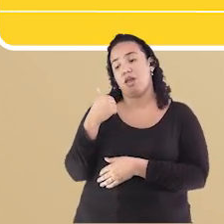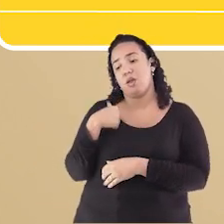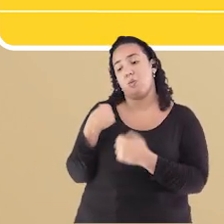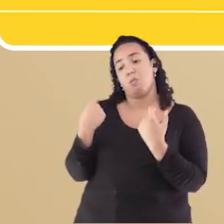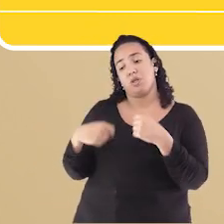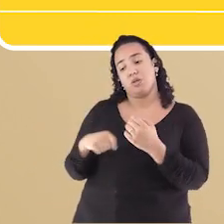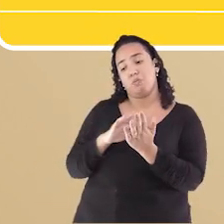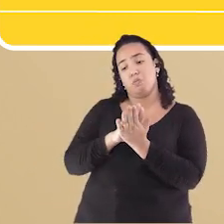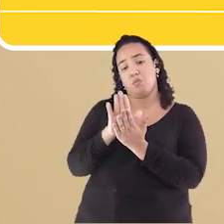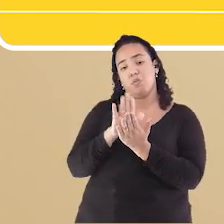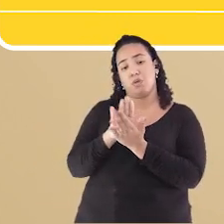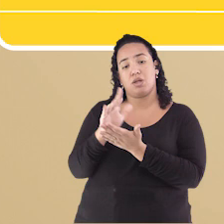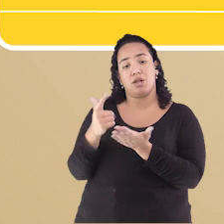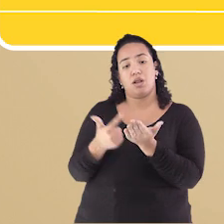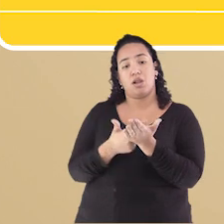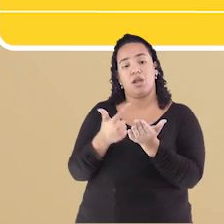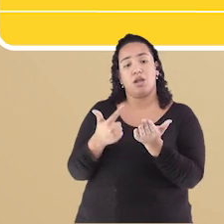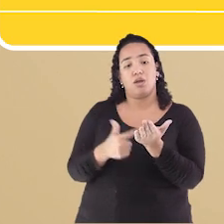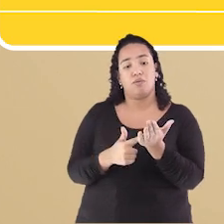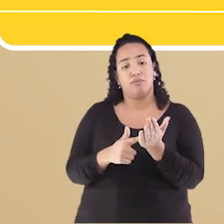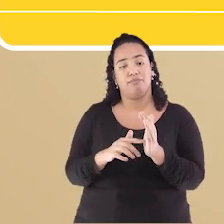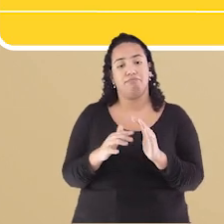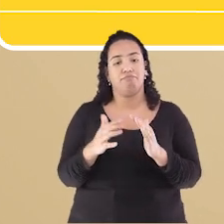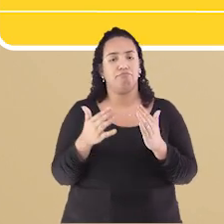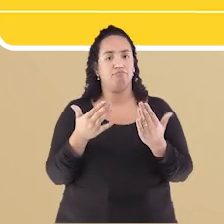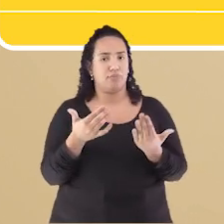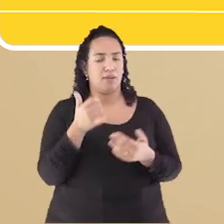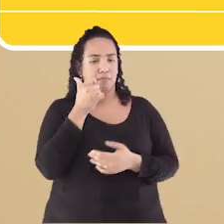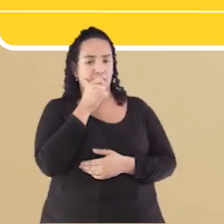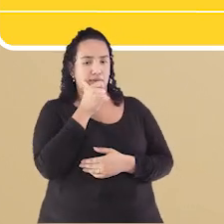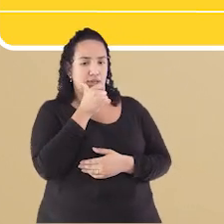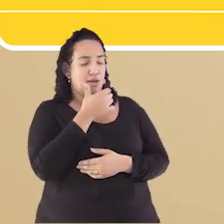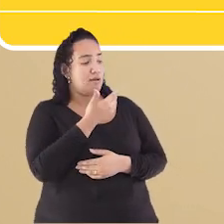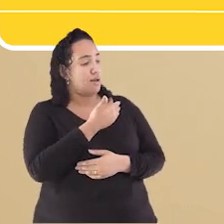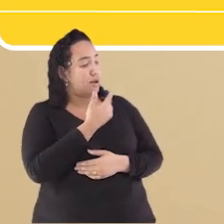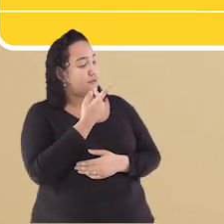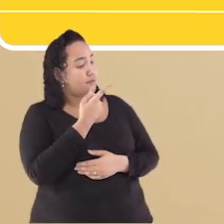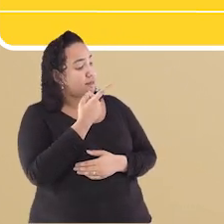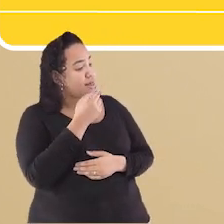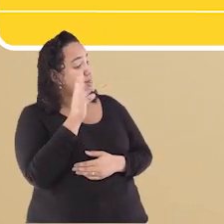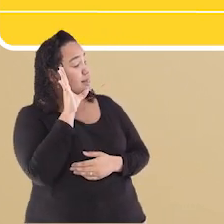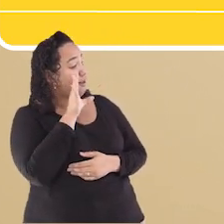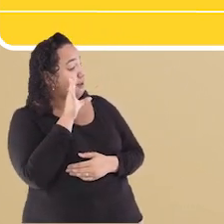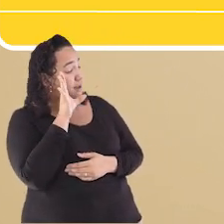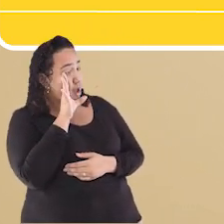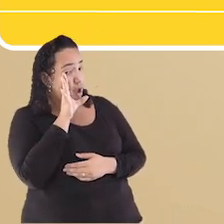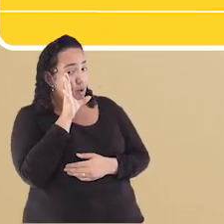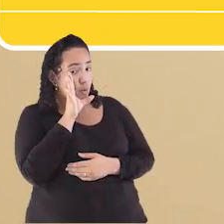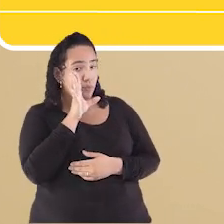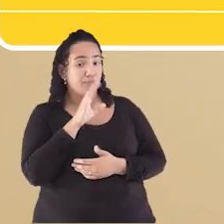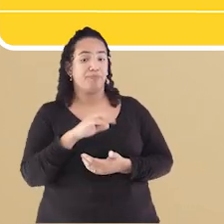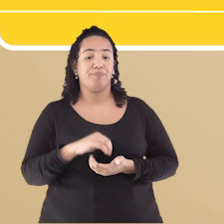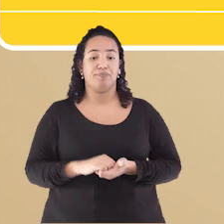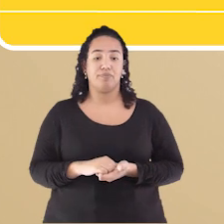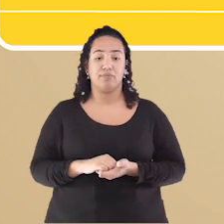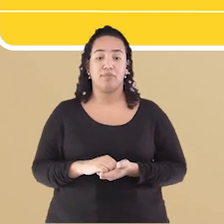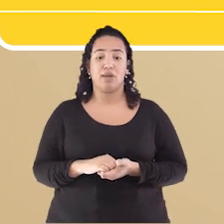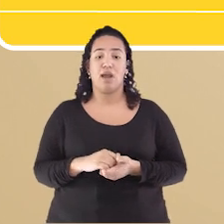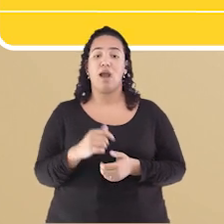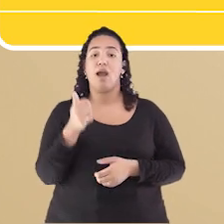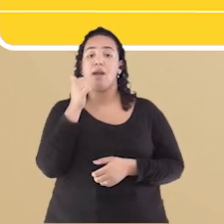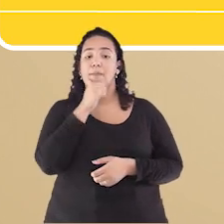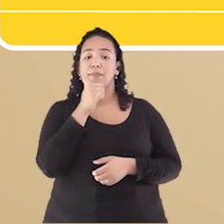então A amiga Responde Legal No segundo quadrinho A menina Pergunta